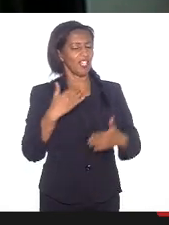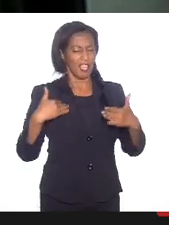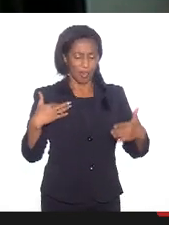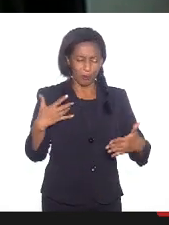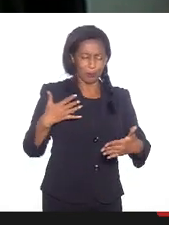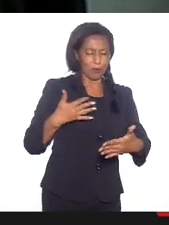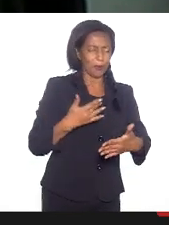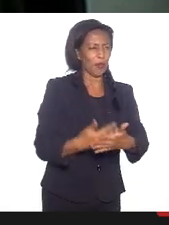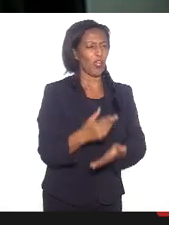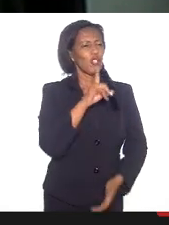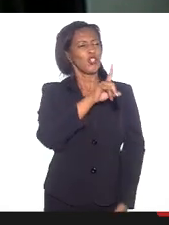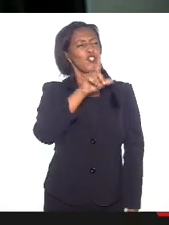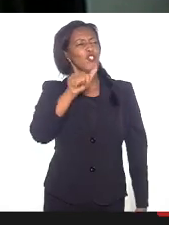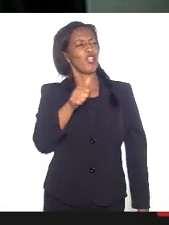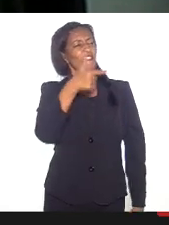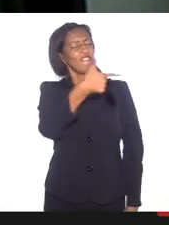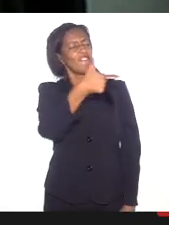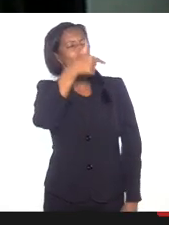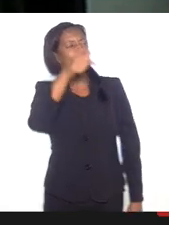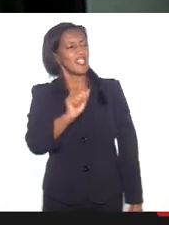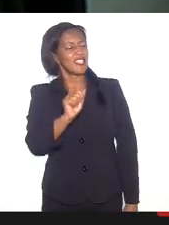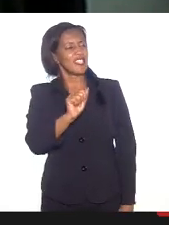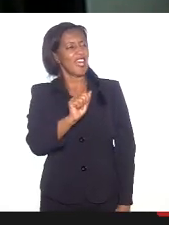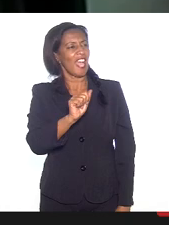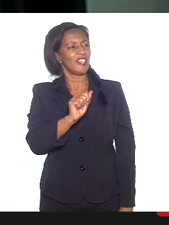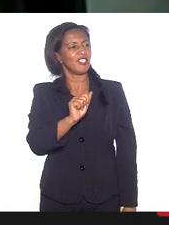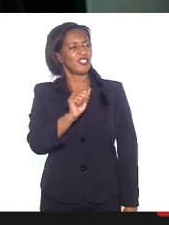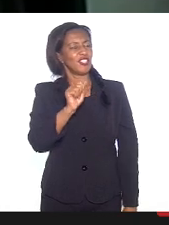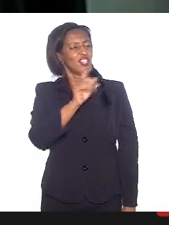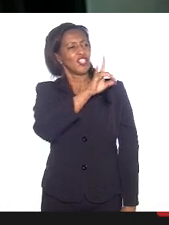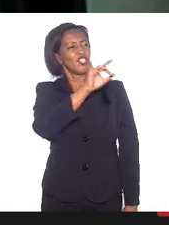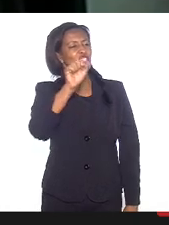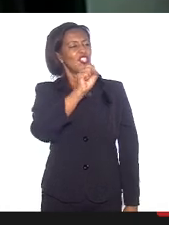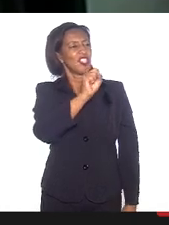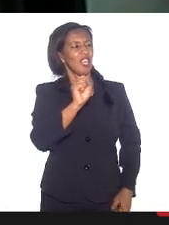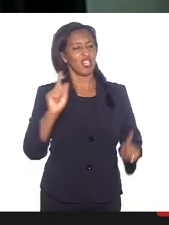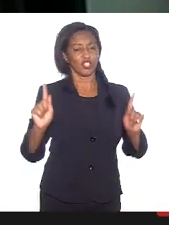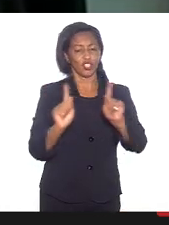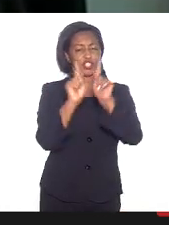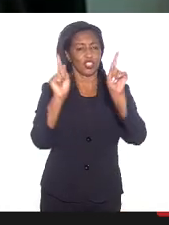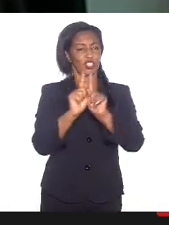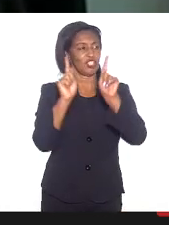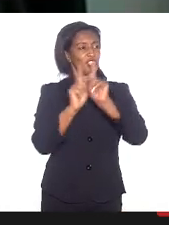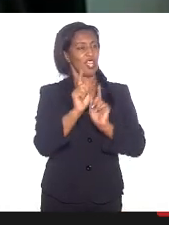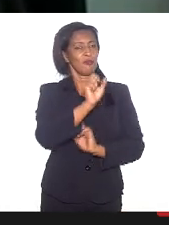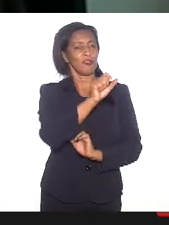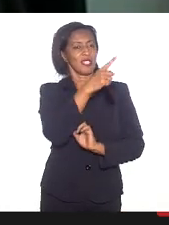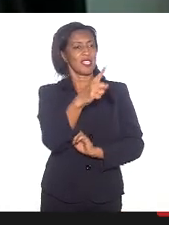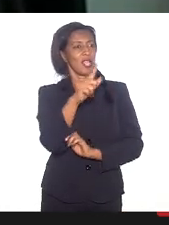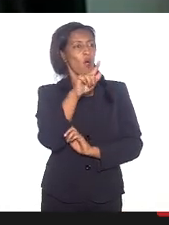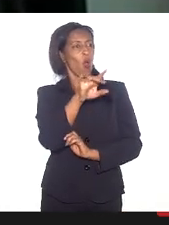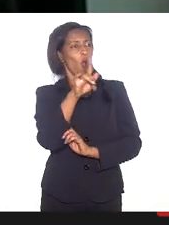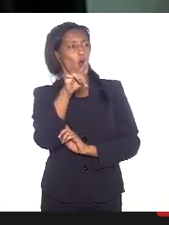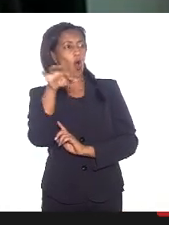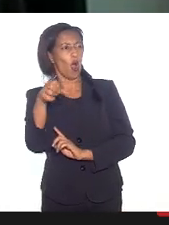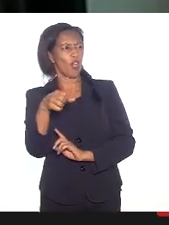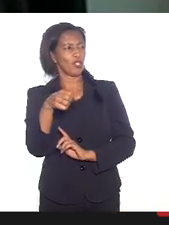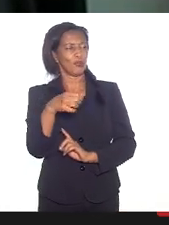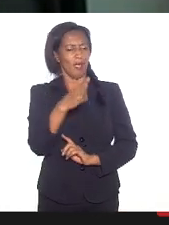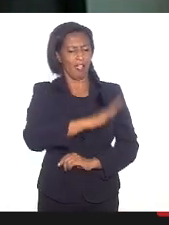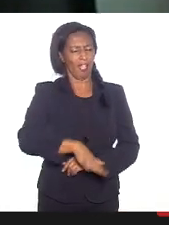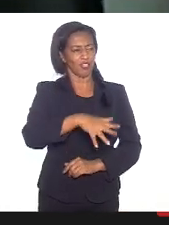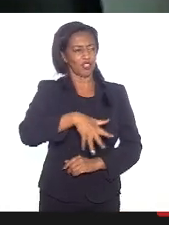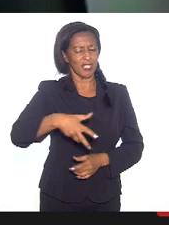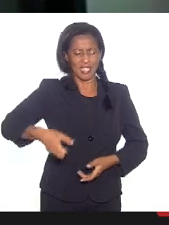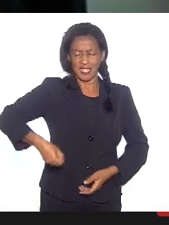Cosme e Damião, que a gente corria pelo subúrbio, com a nossa sacolinha para buscar os nossos